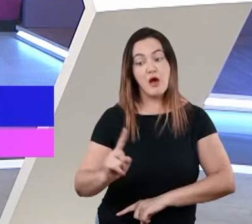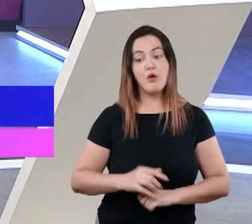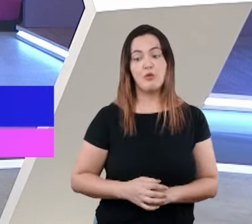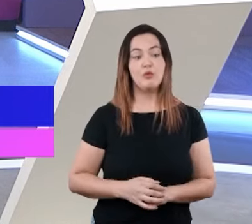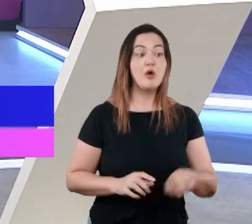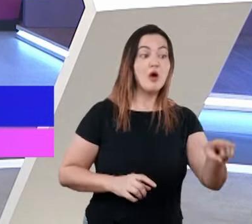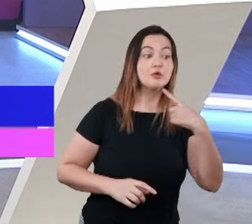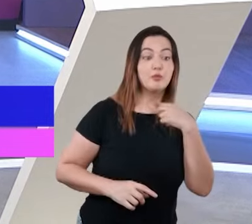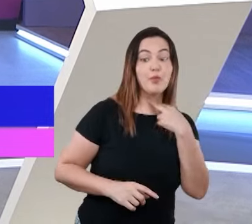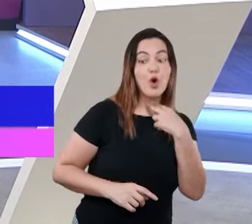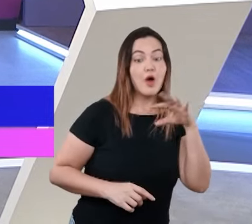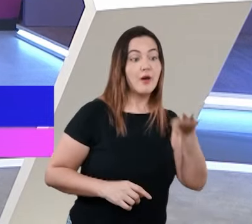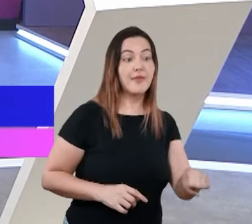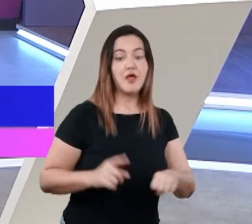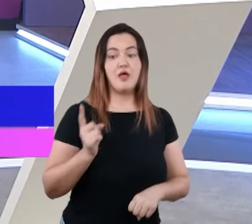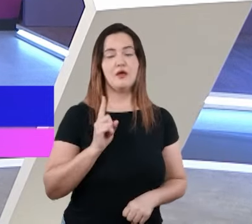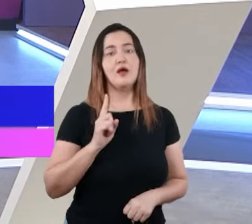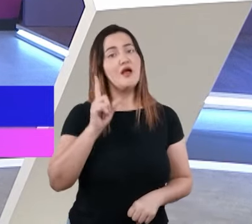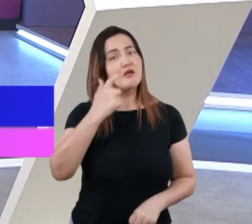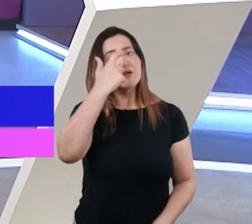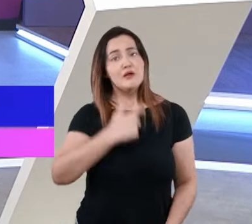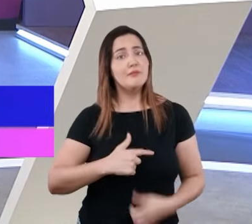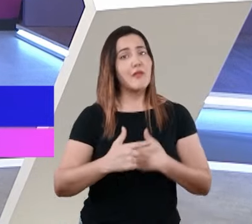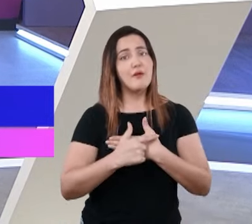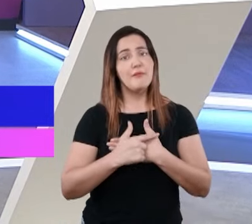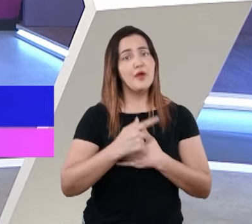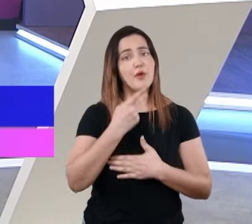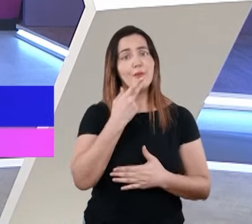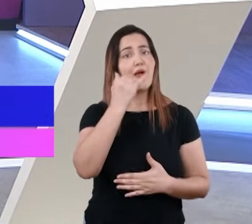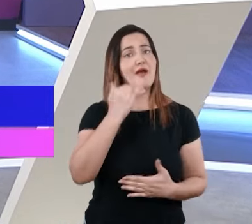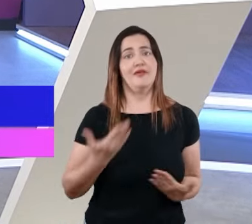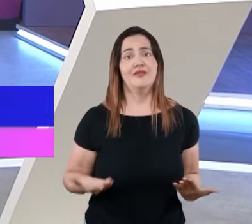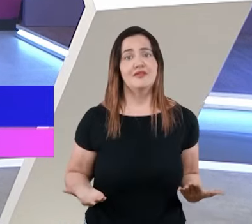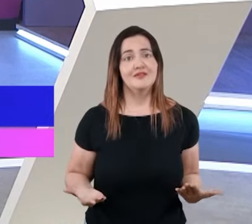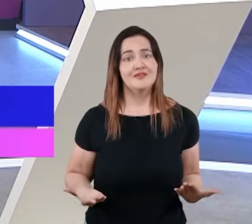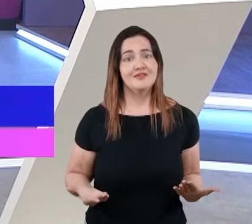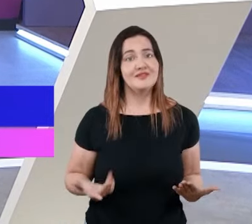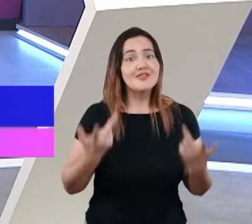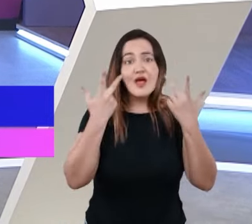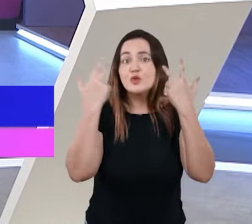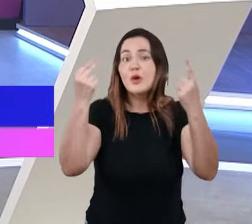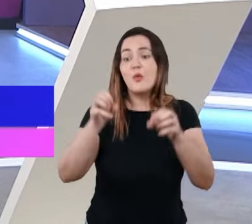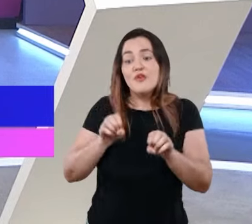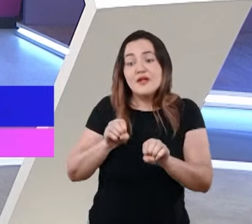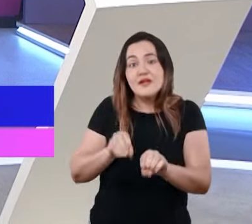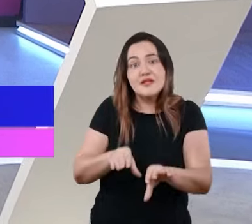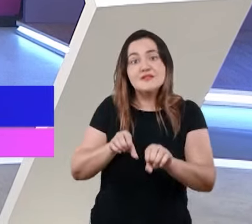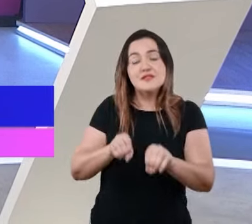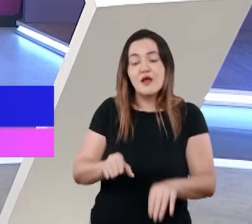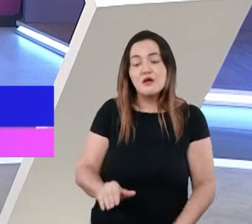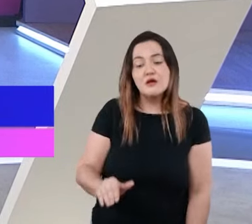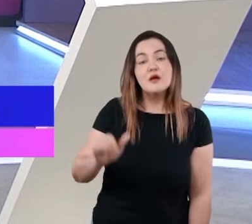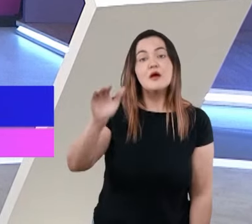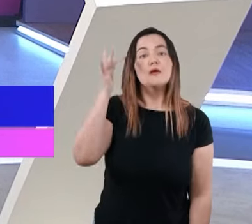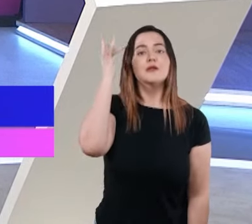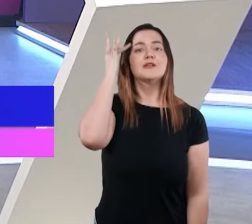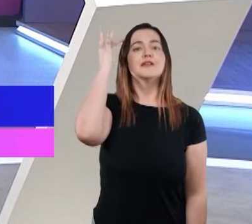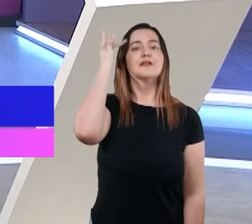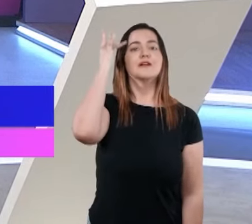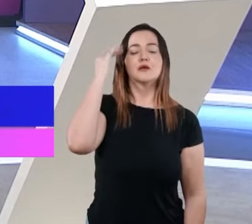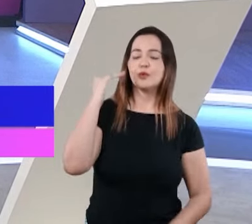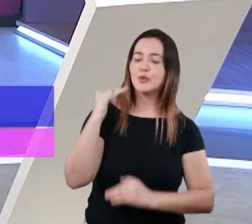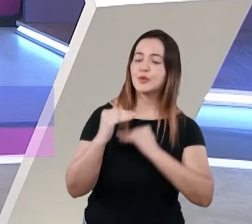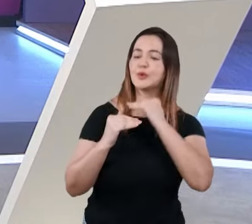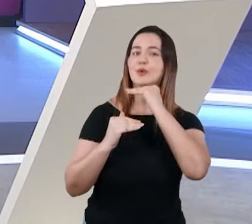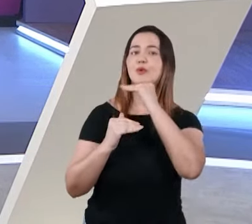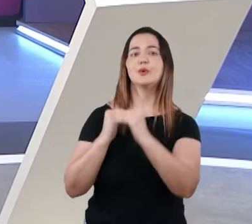jeito, não é dessa forma, porque esse é o papel dos pais. E Deus, que é o nosso Pai, faz da mesma forma.